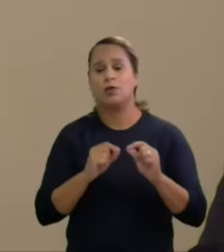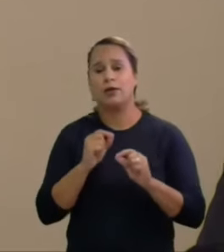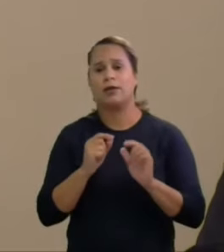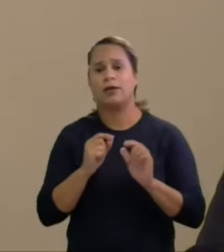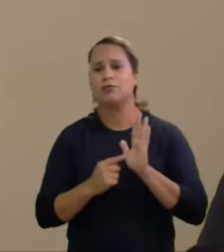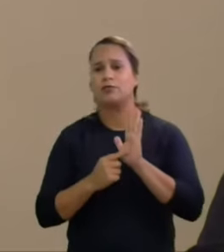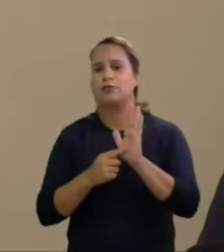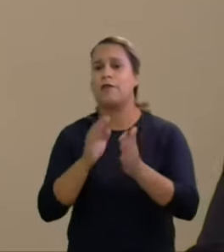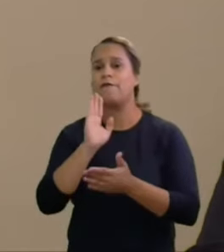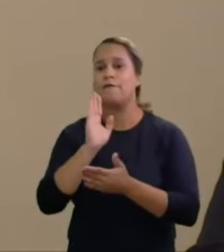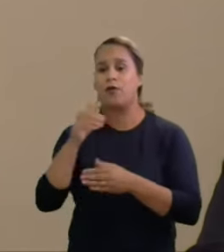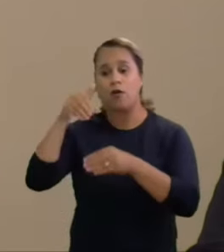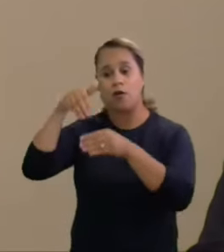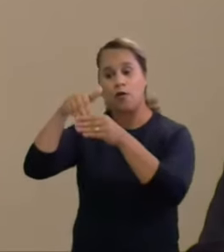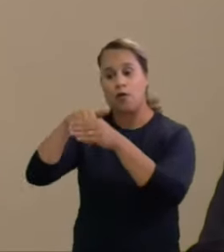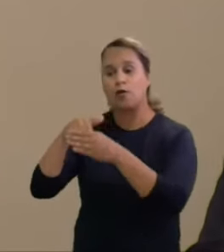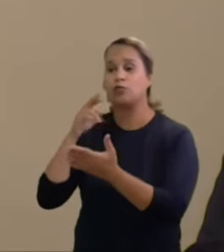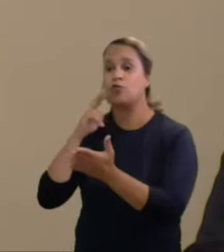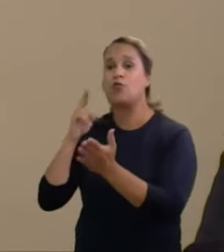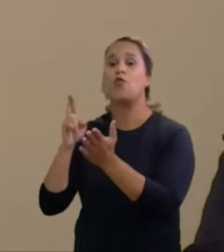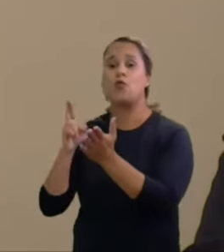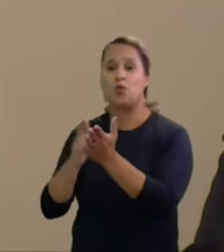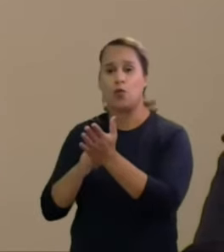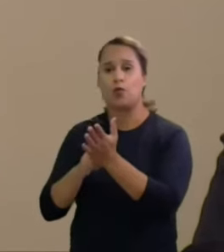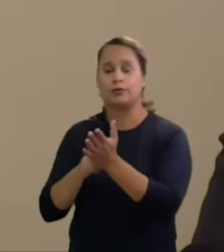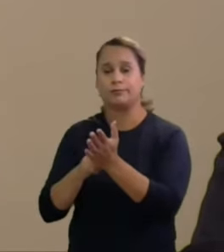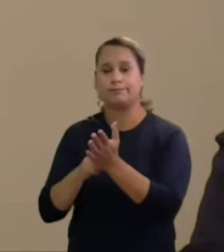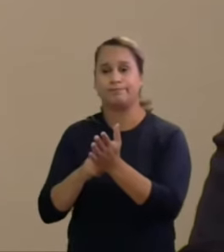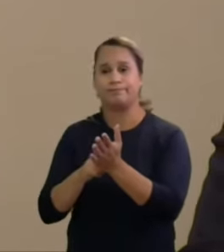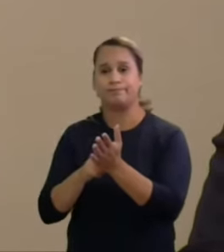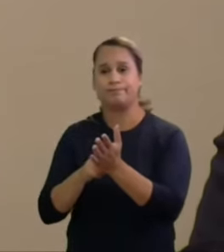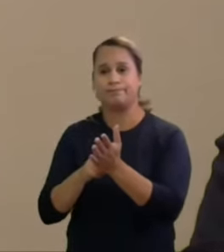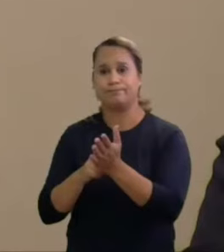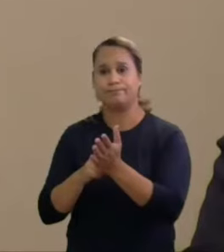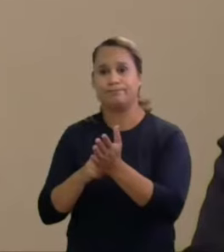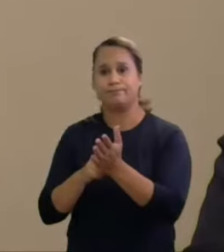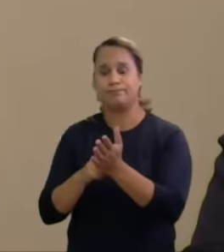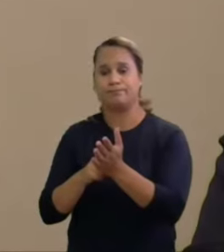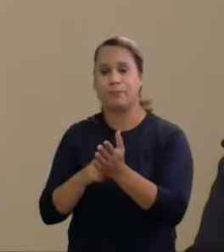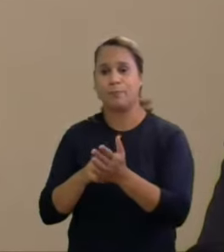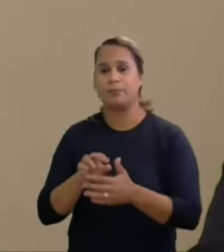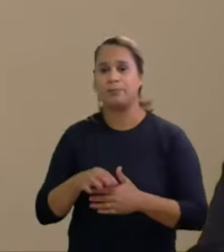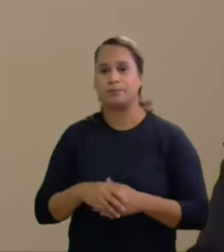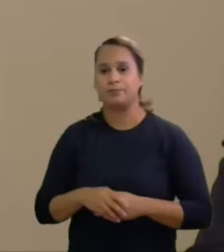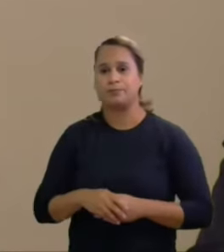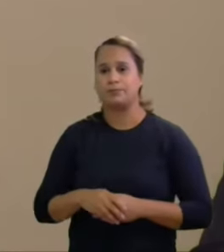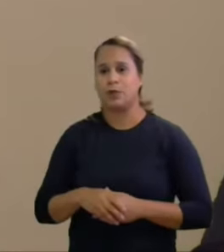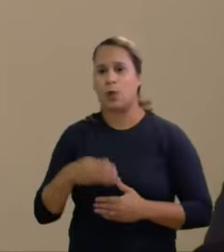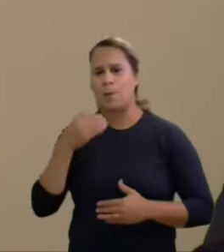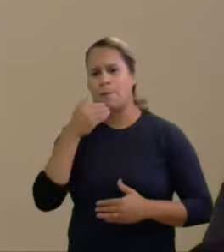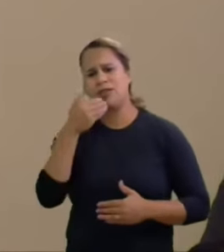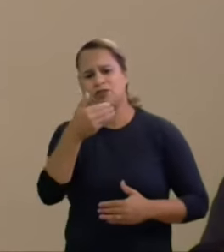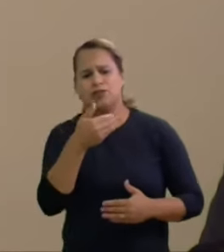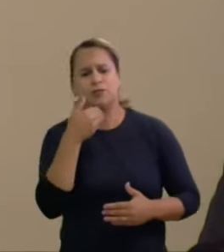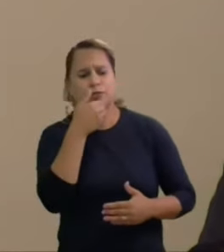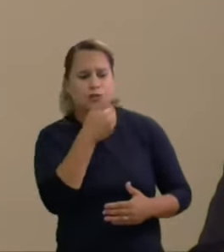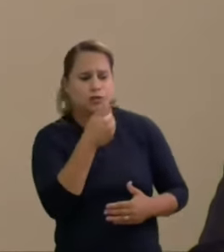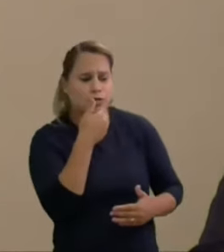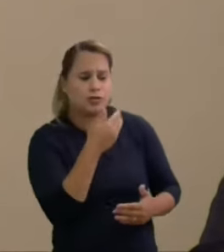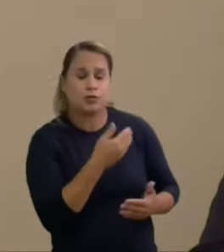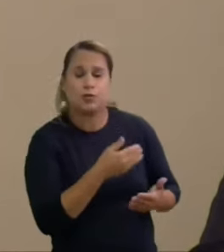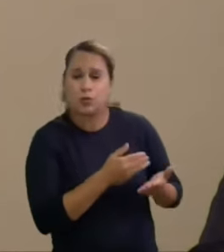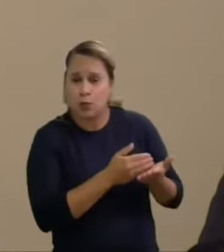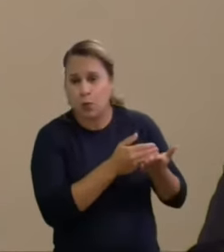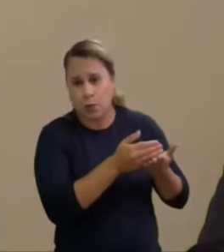voto do relator no sentido da procedência dos pedidos iniciais foi proferido um outro